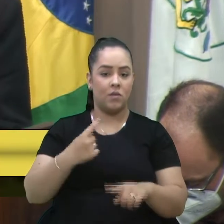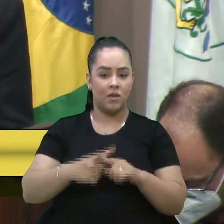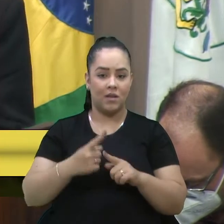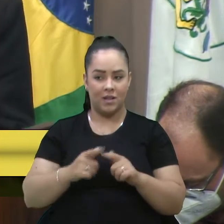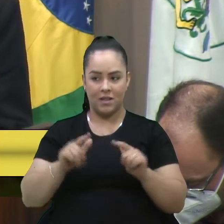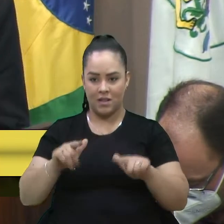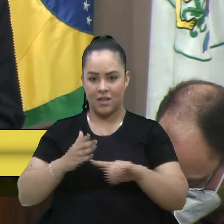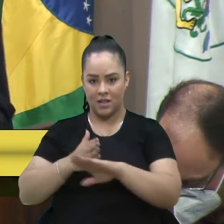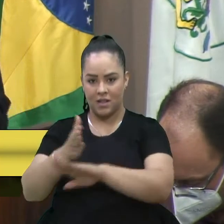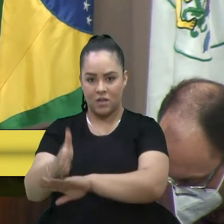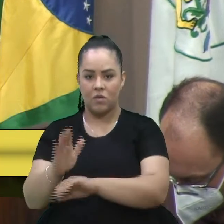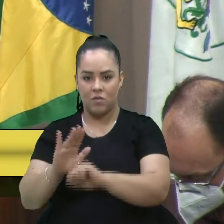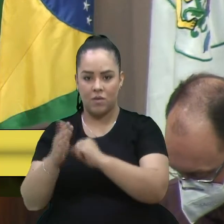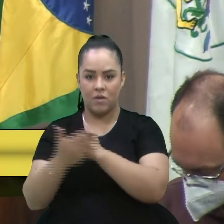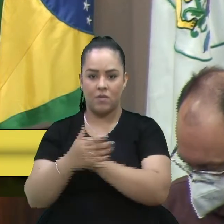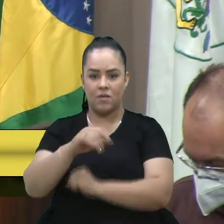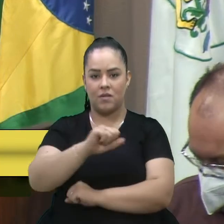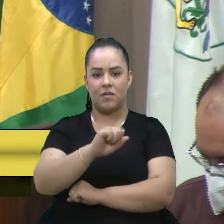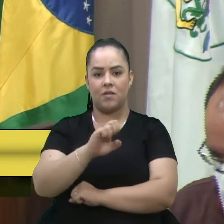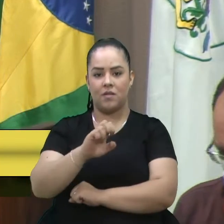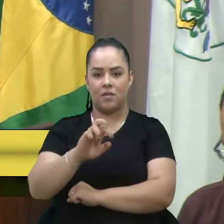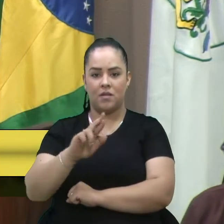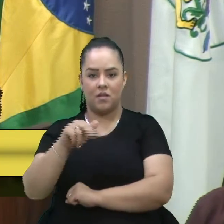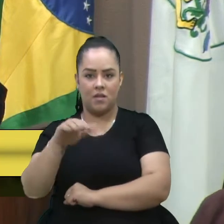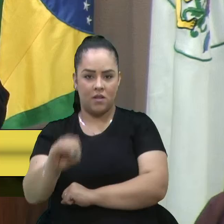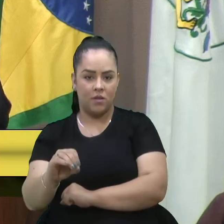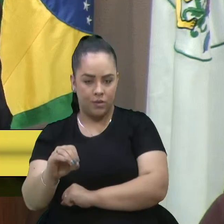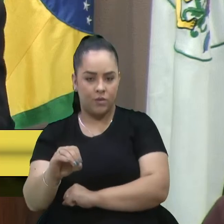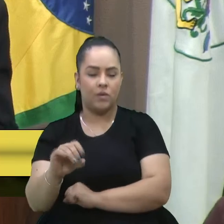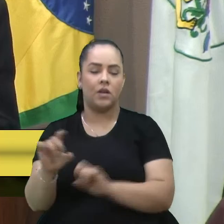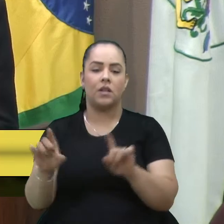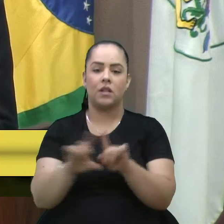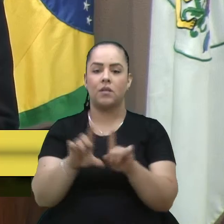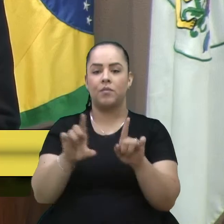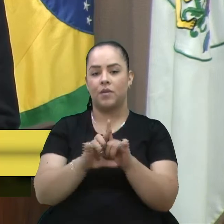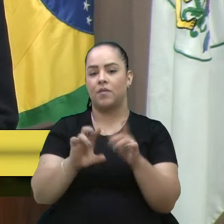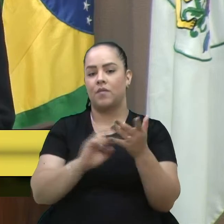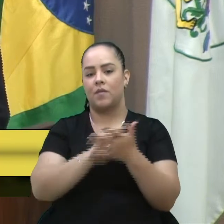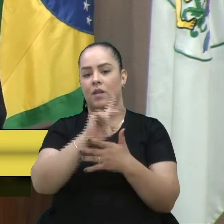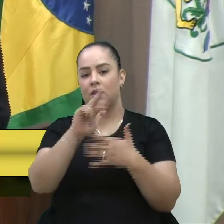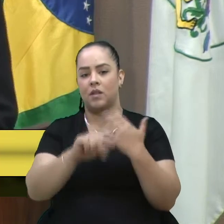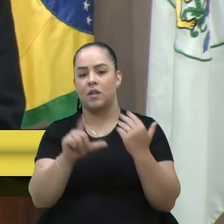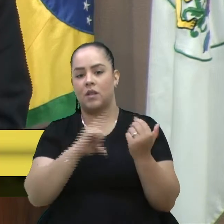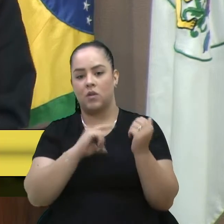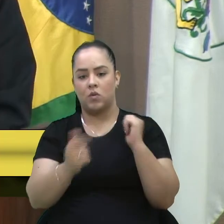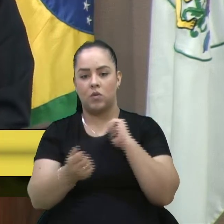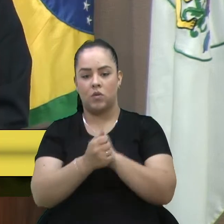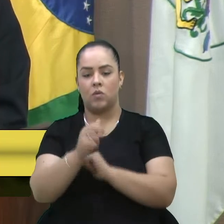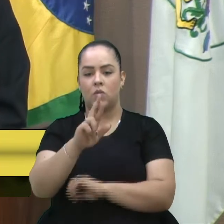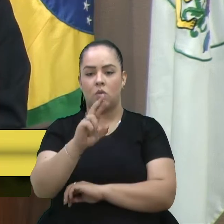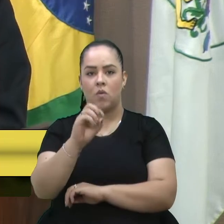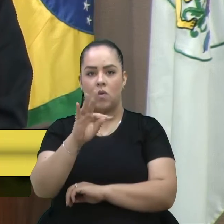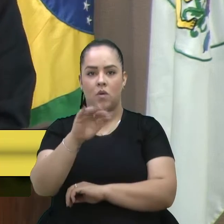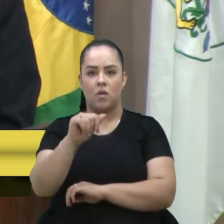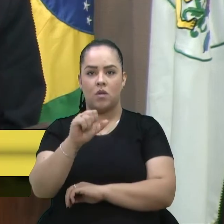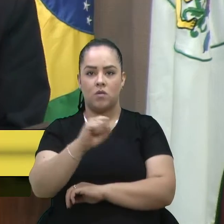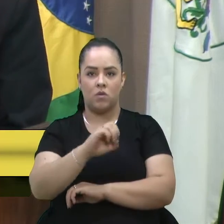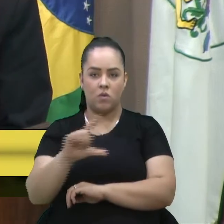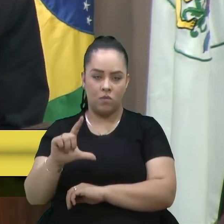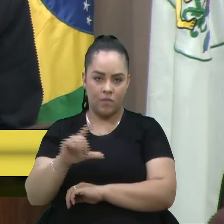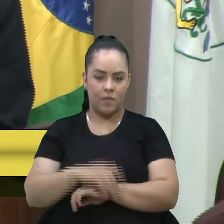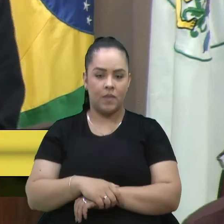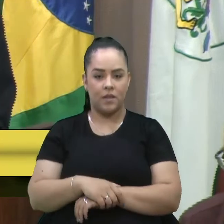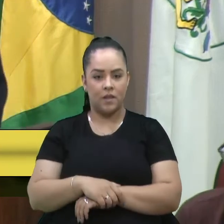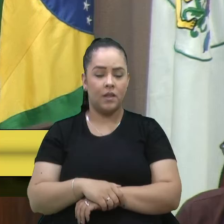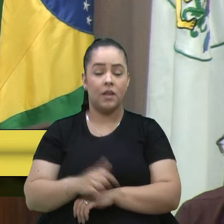acesso ao bairro Serrano, mas também aos demais bairros aqui que interferem junto à Rota do Sol. Falando de uma outra pauta de